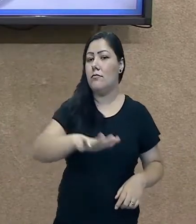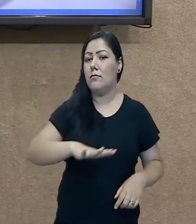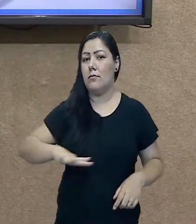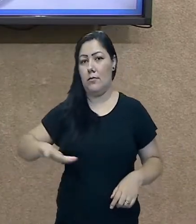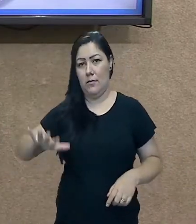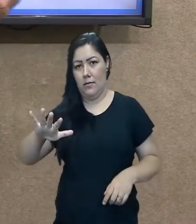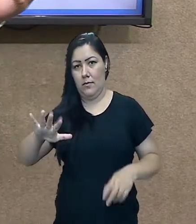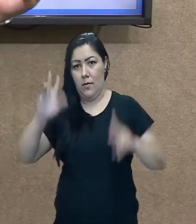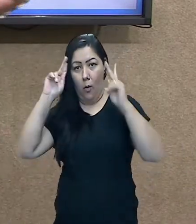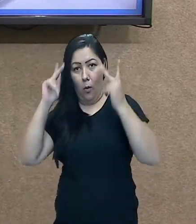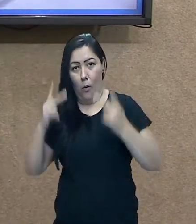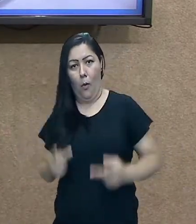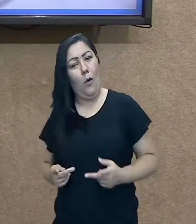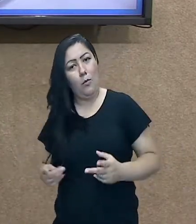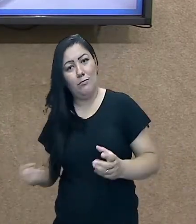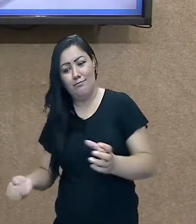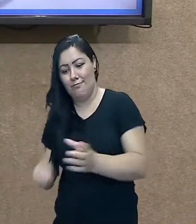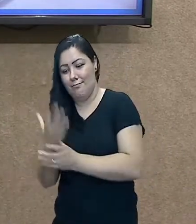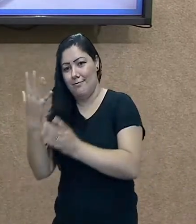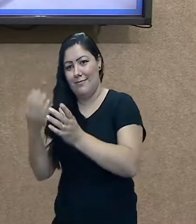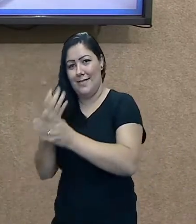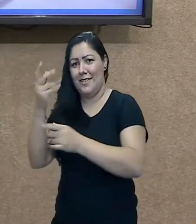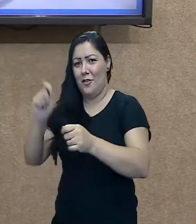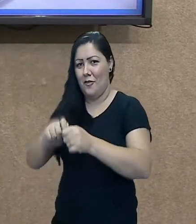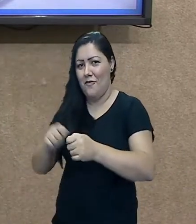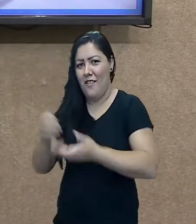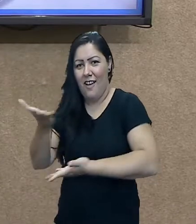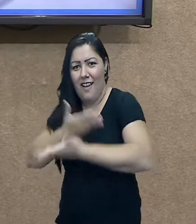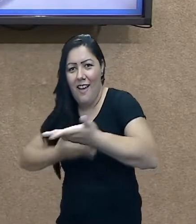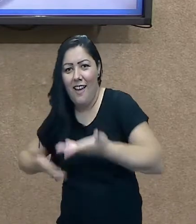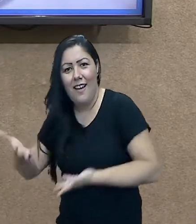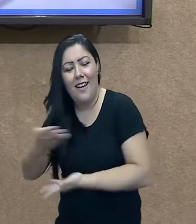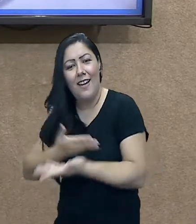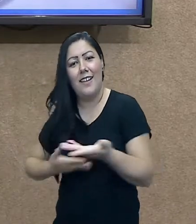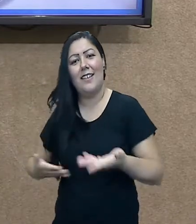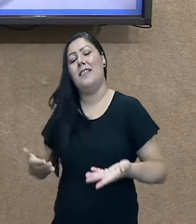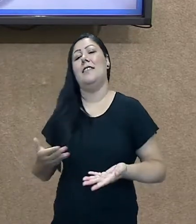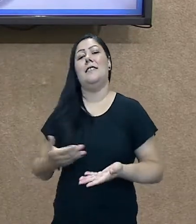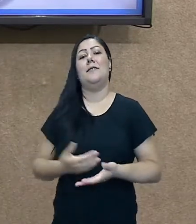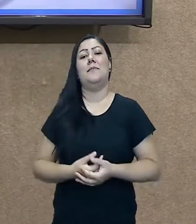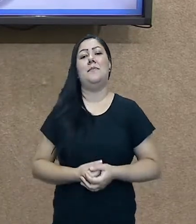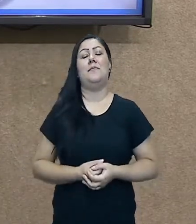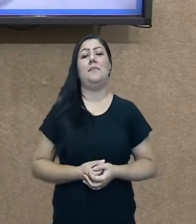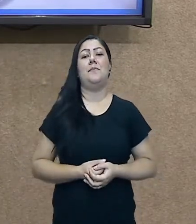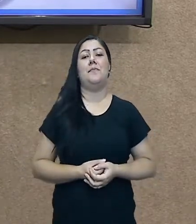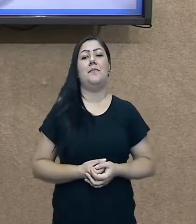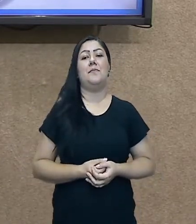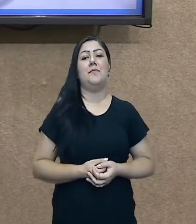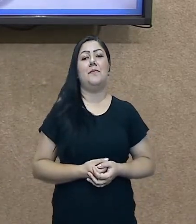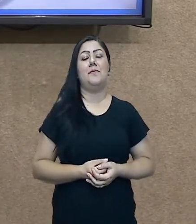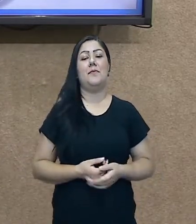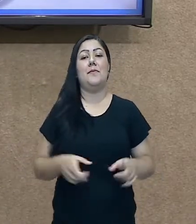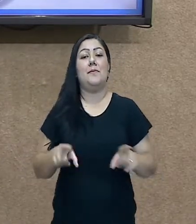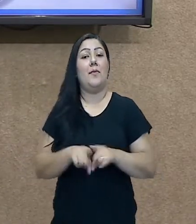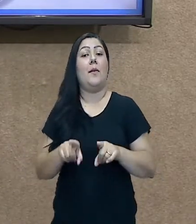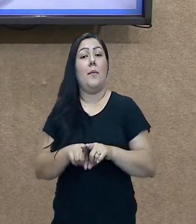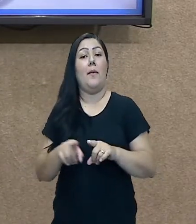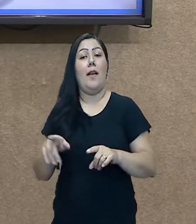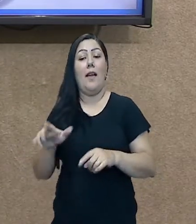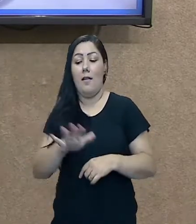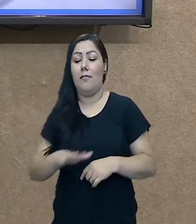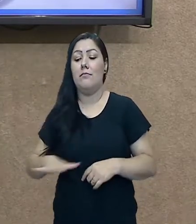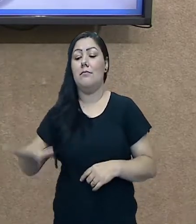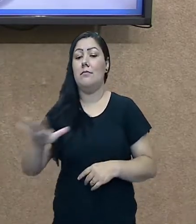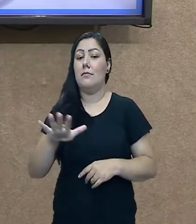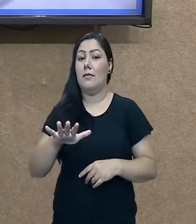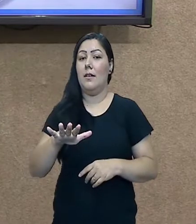homem para as suas interações. Então, também esse espaço geográfico, ele